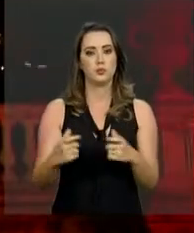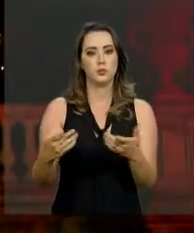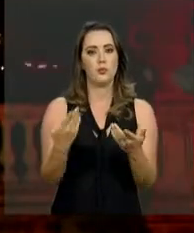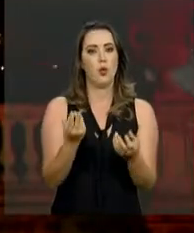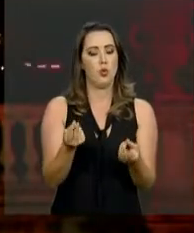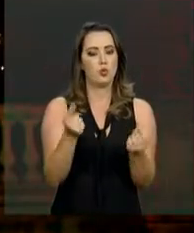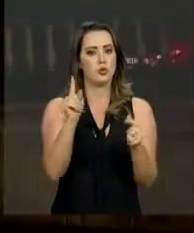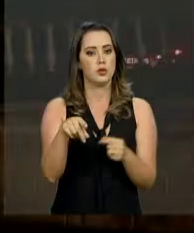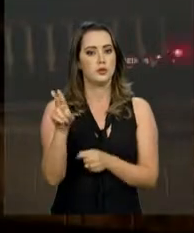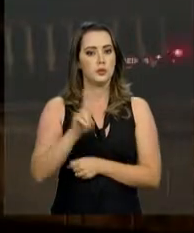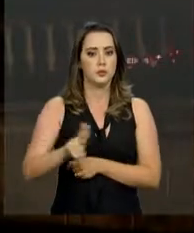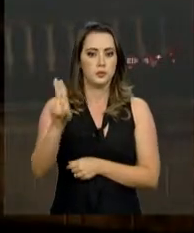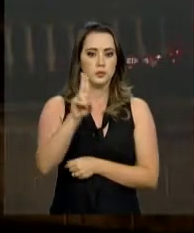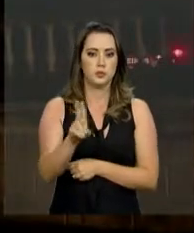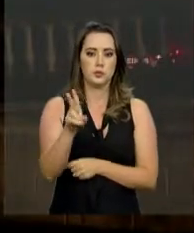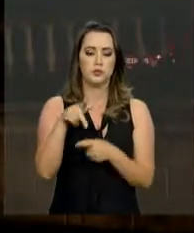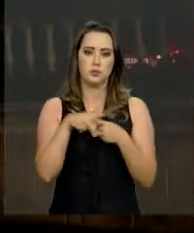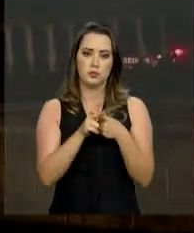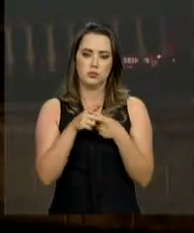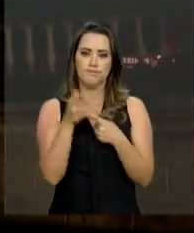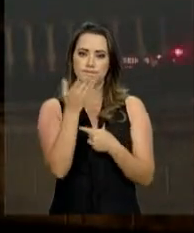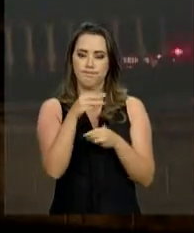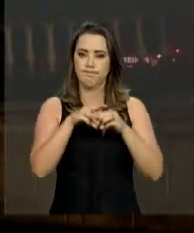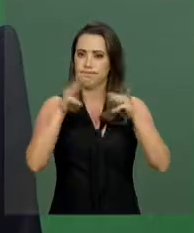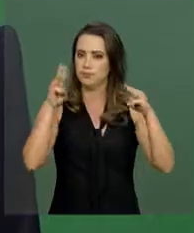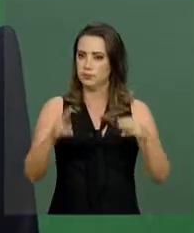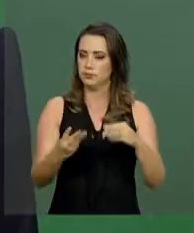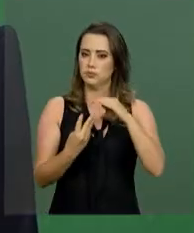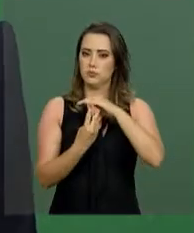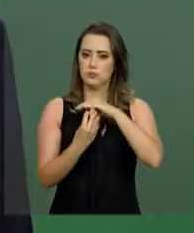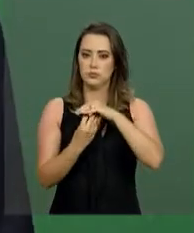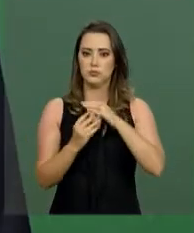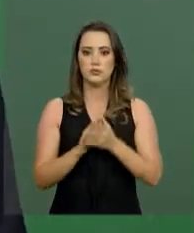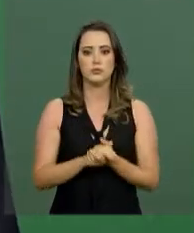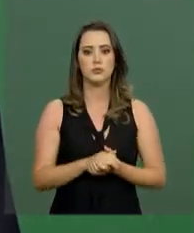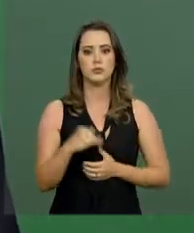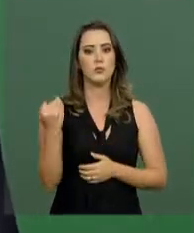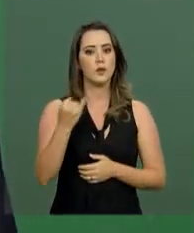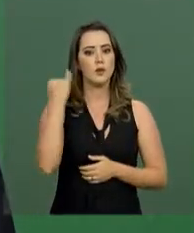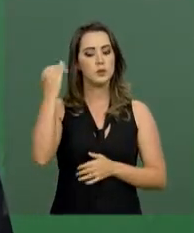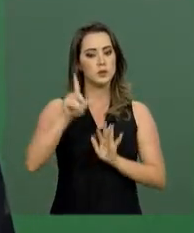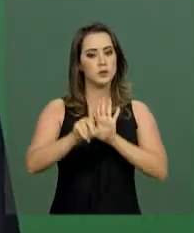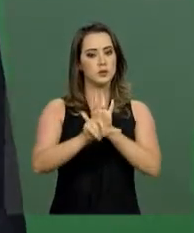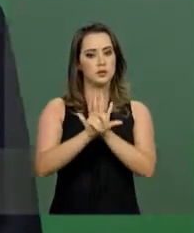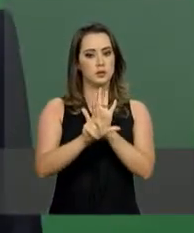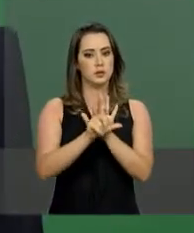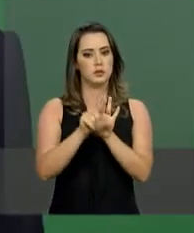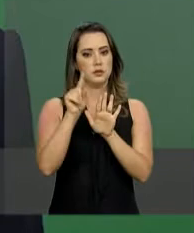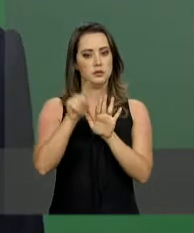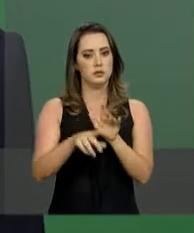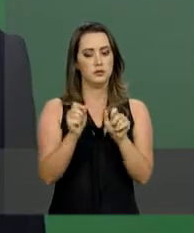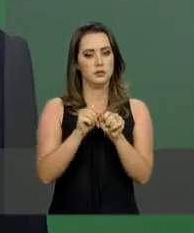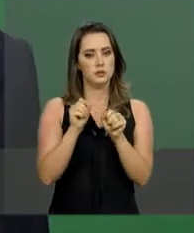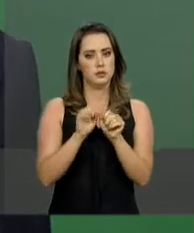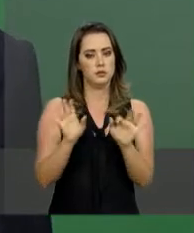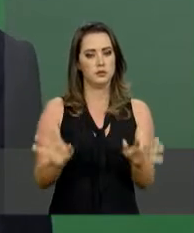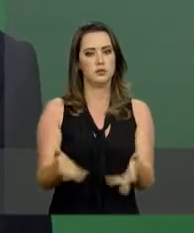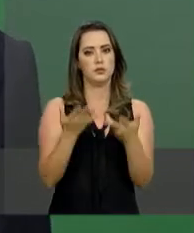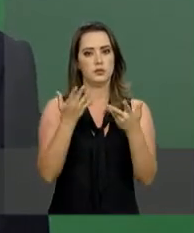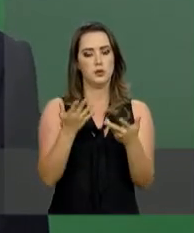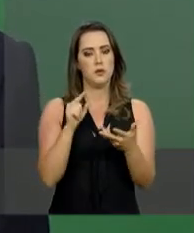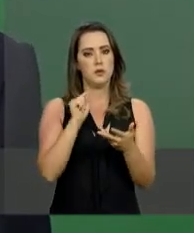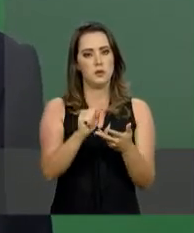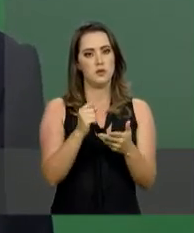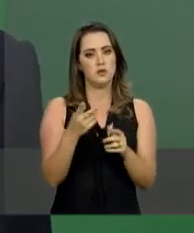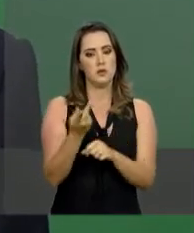já seriam utilizados na recuperação do Museu Nacional. A importância dessa legislação é que, ao fazermos a mobilização por